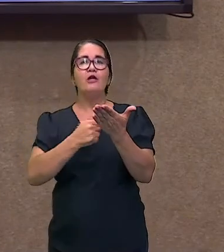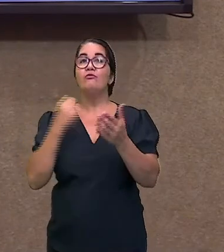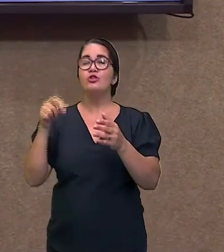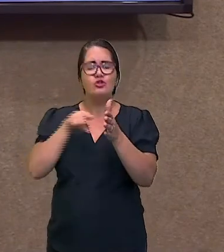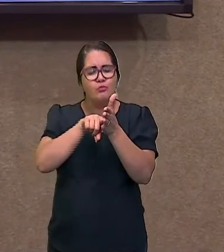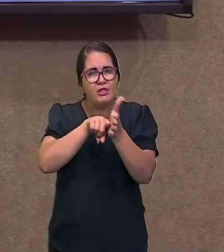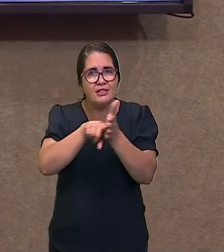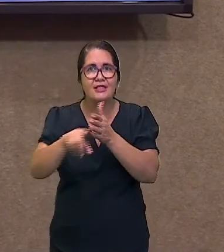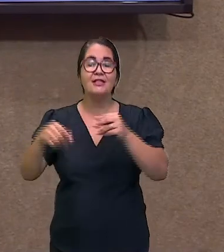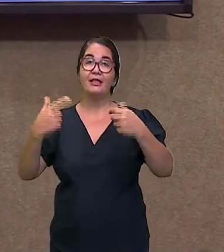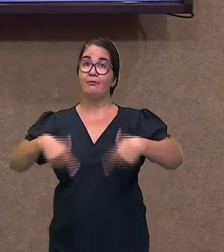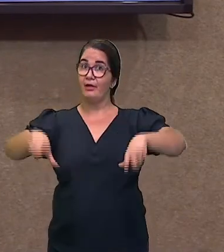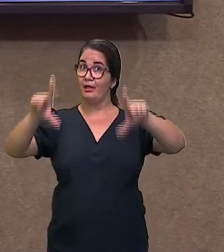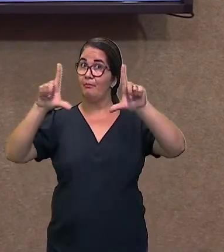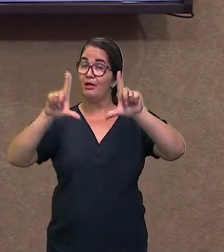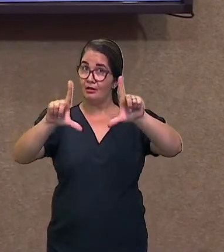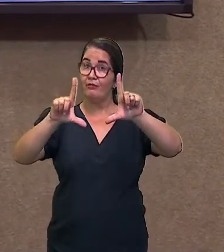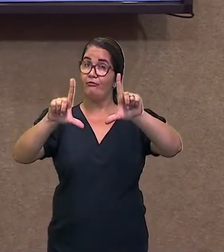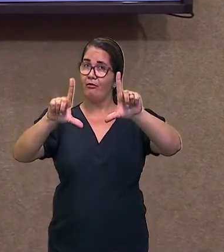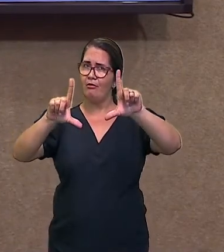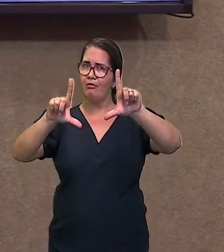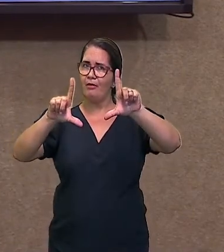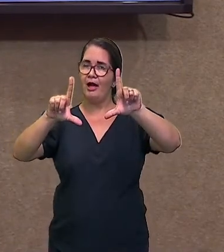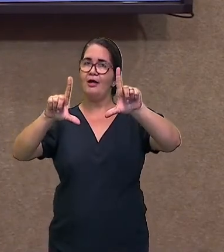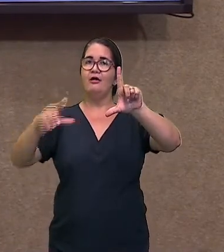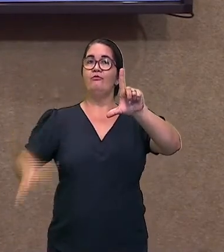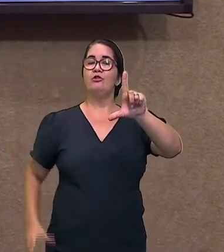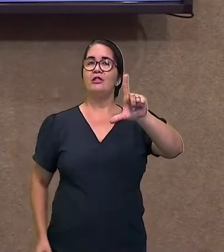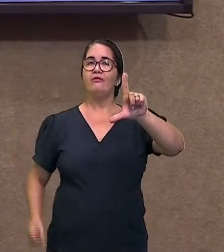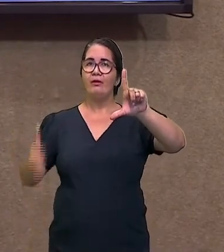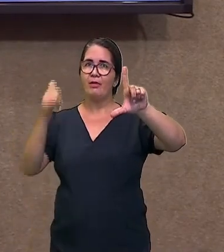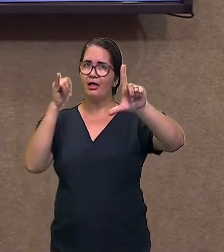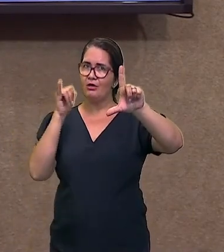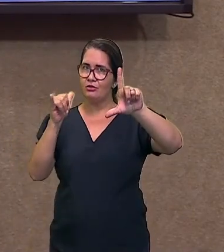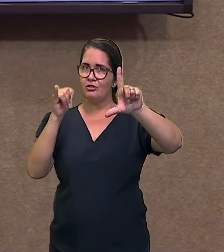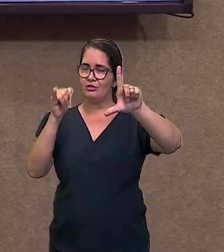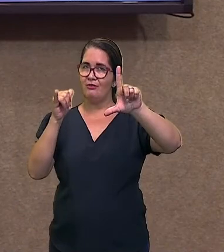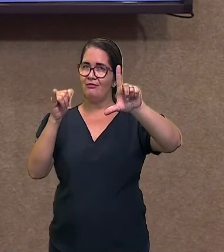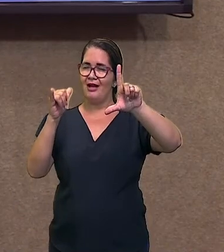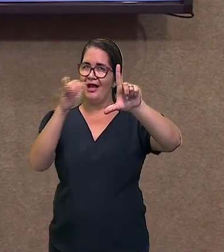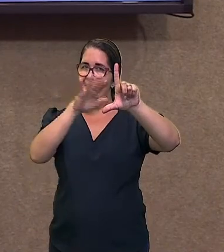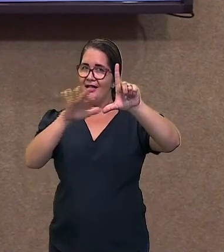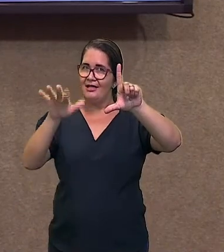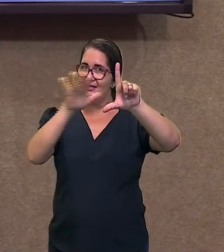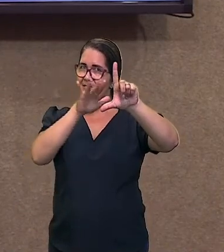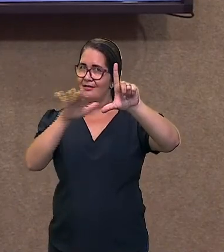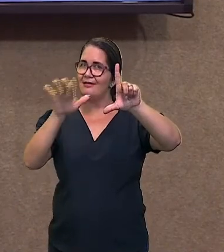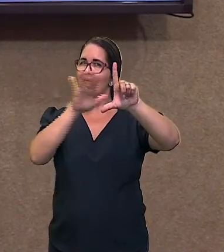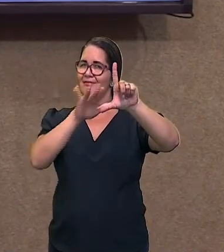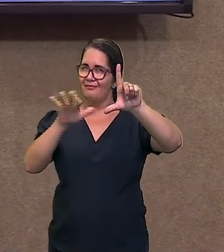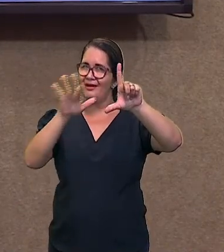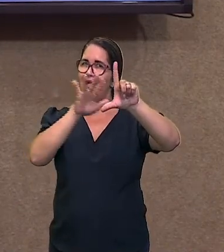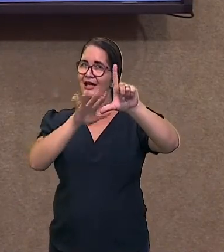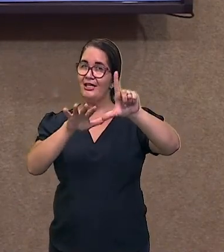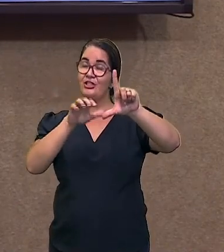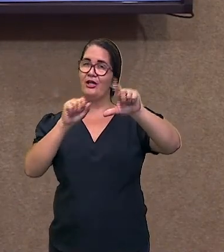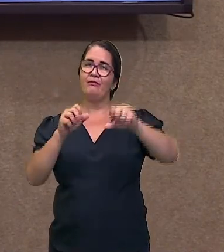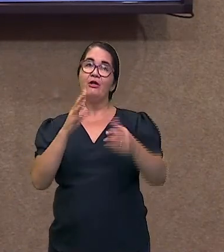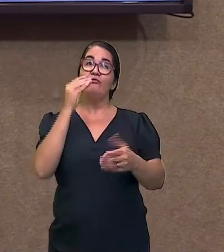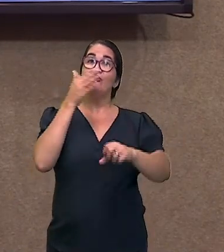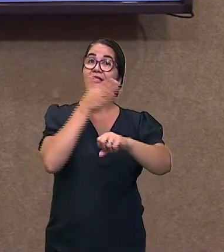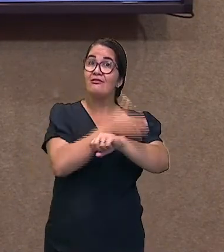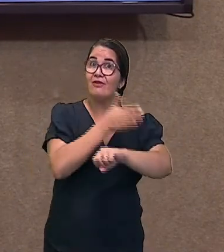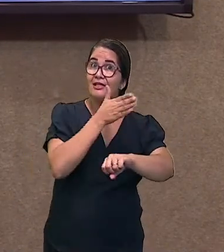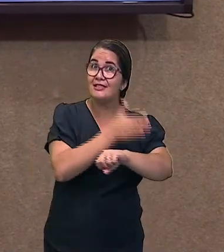plataforma SMEDGV. Aponte a câmera do seu celular na imagem que aparece no canto da tela. Acesse nossas